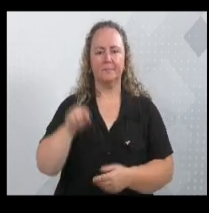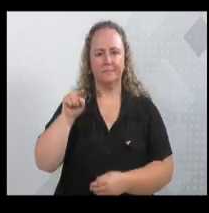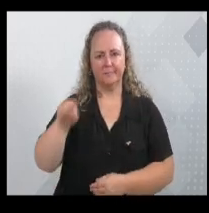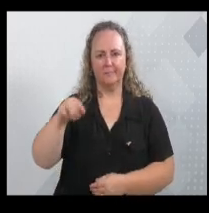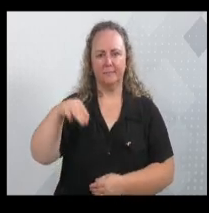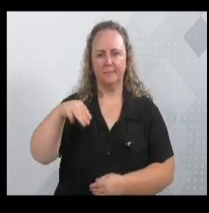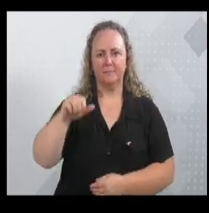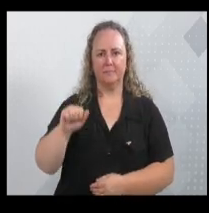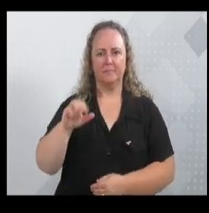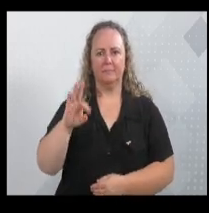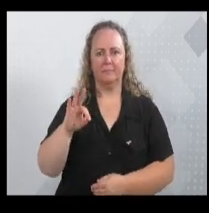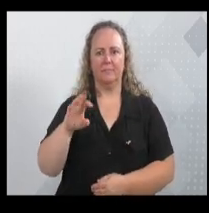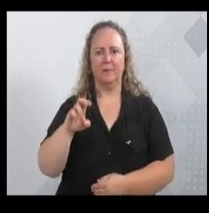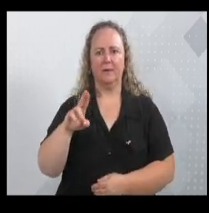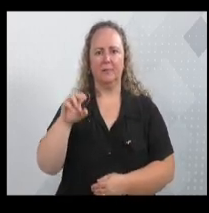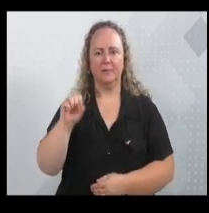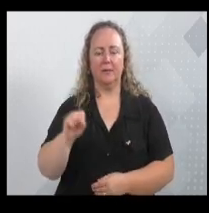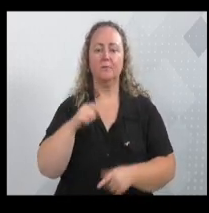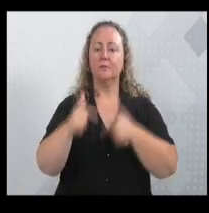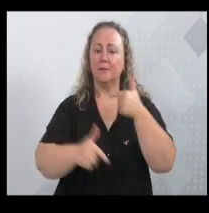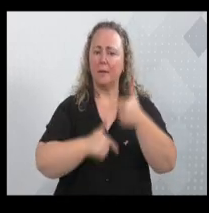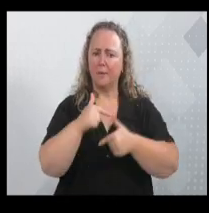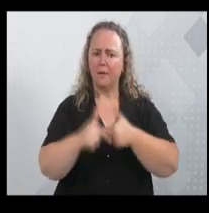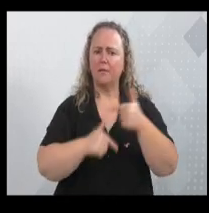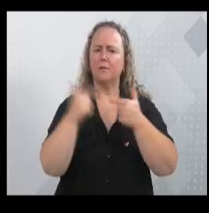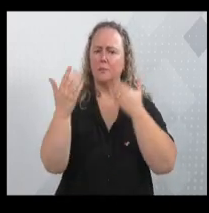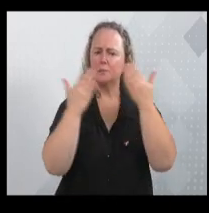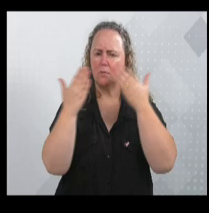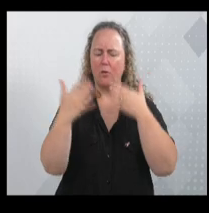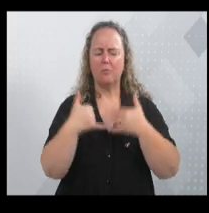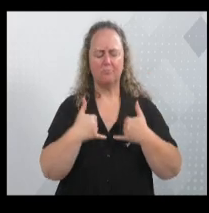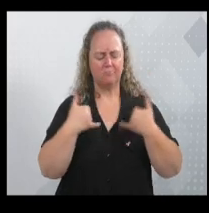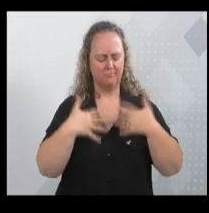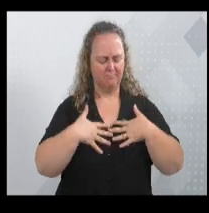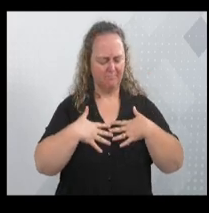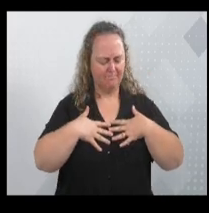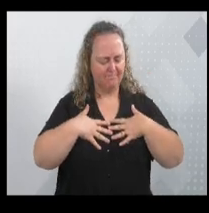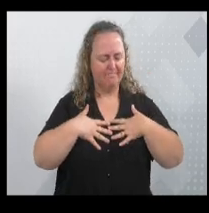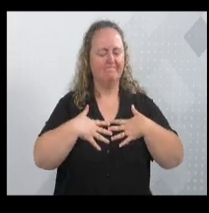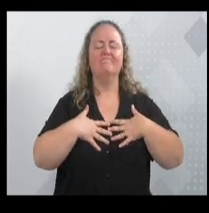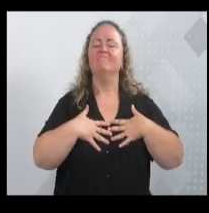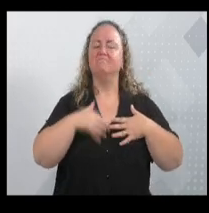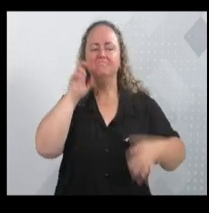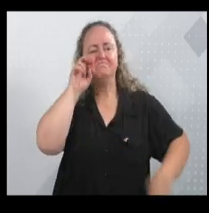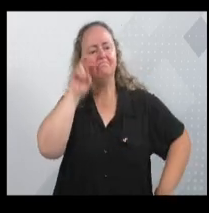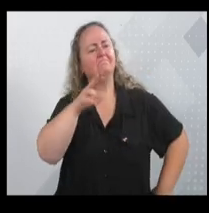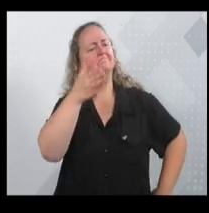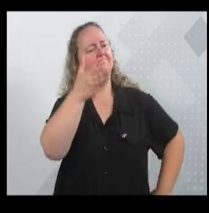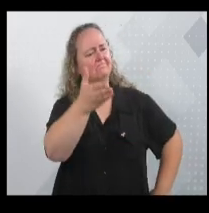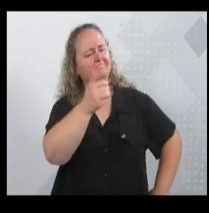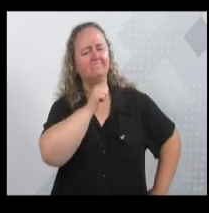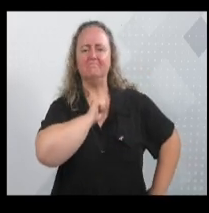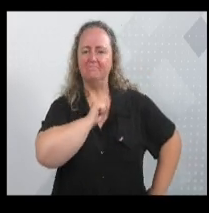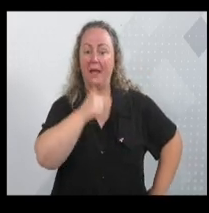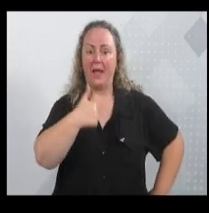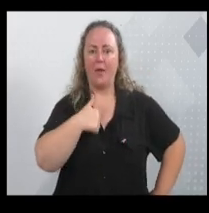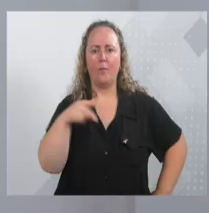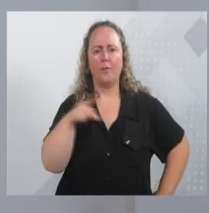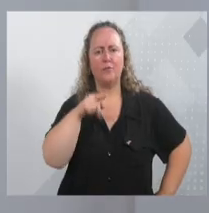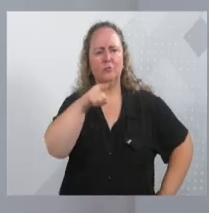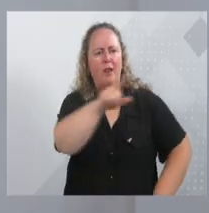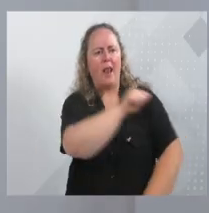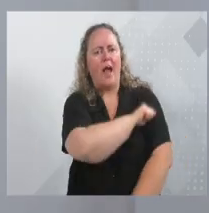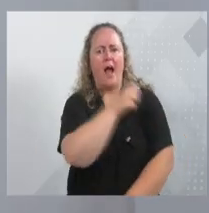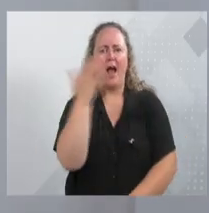lá trabalhando, é funcionário da Prefeitura, psicólogo, olha o orgulho que danado que dá para um professor, quando ele encontra um ex-aluno, vereador Bruno, o deve encontrar alguns